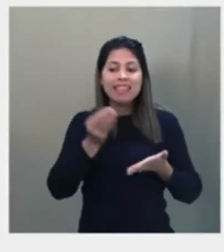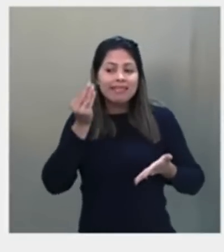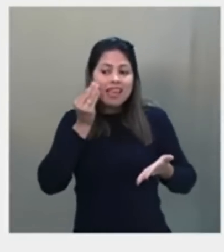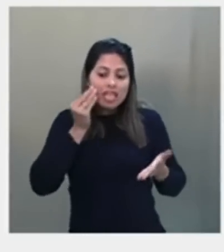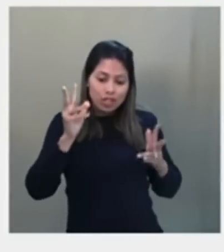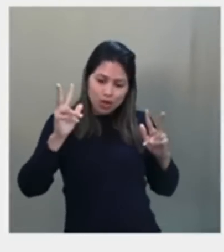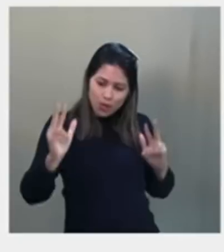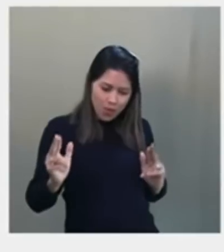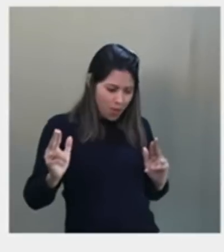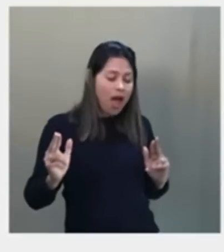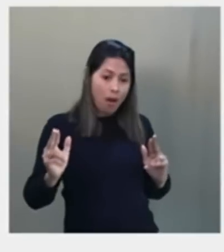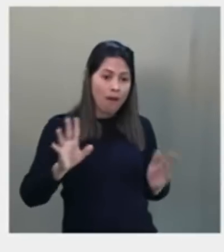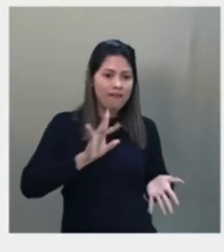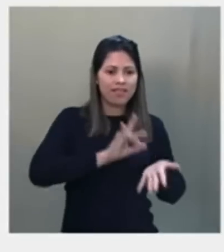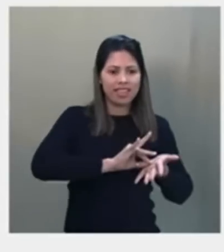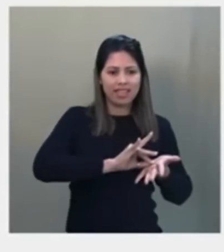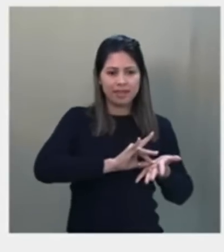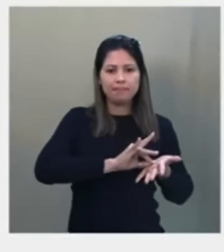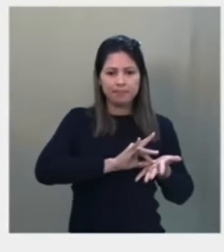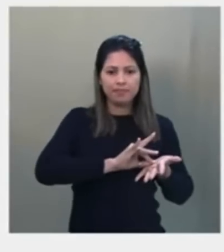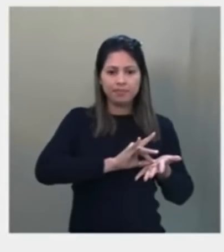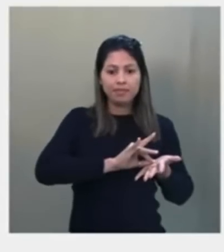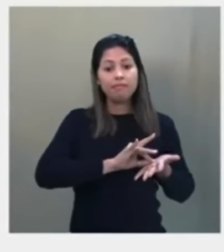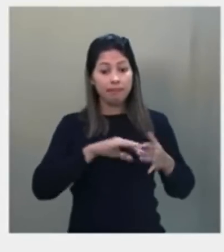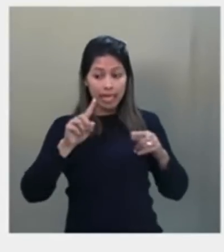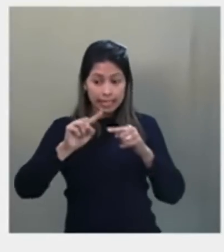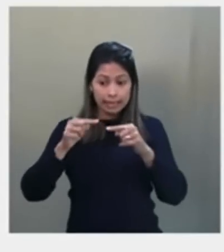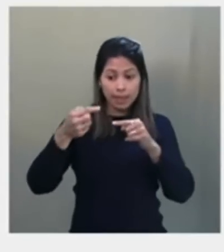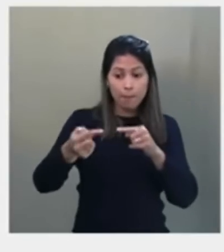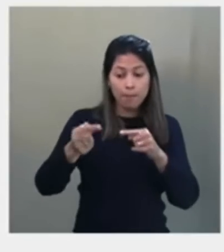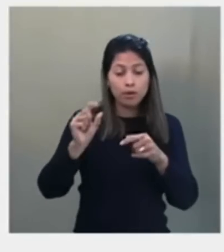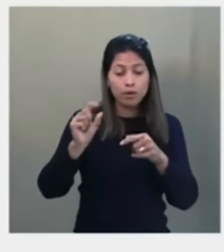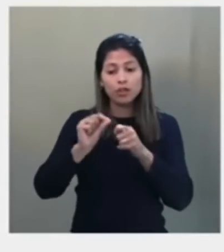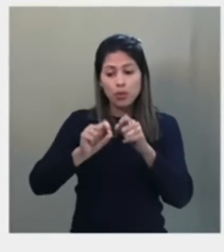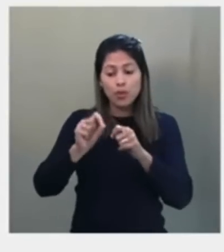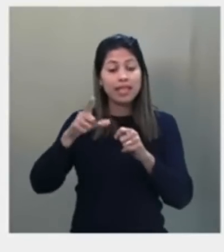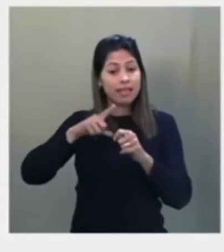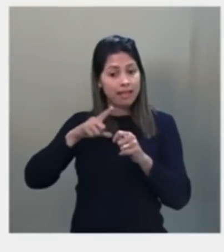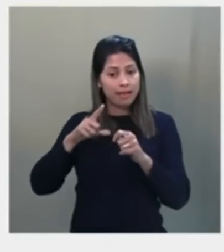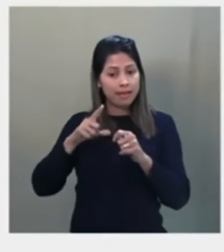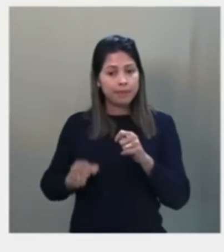à urna original. E, após isso, os